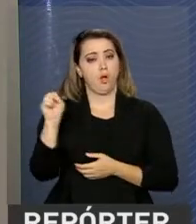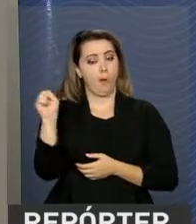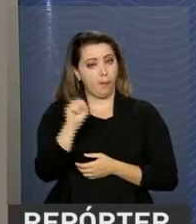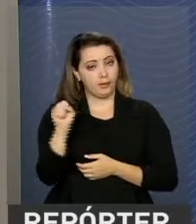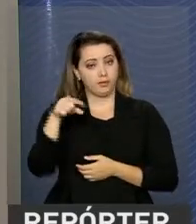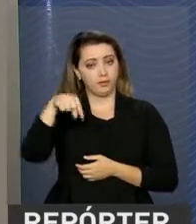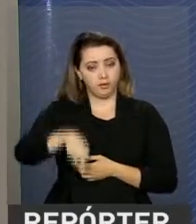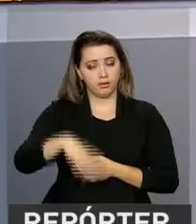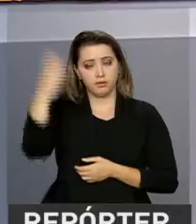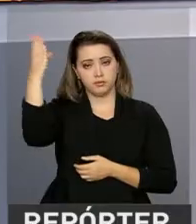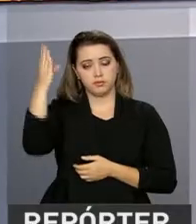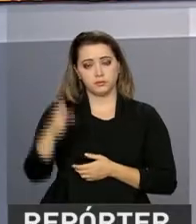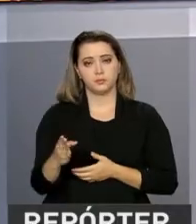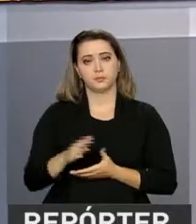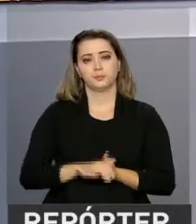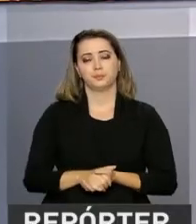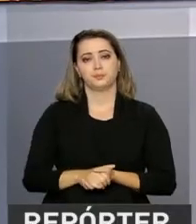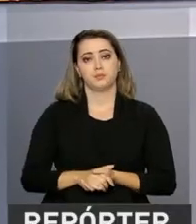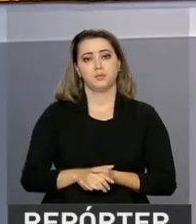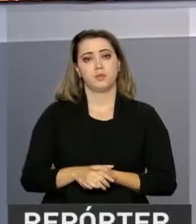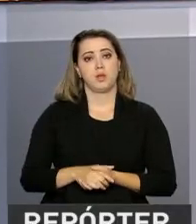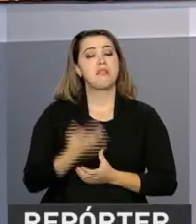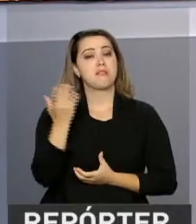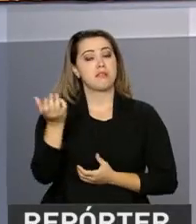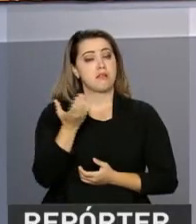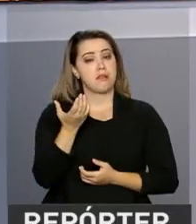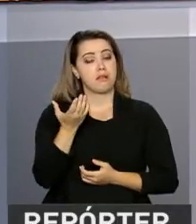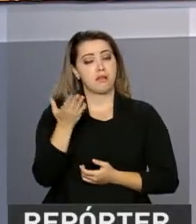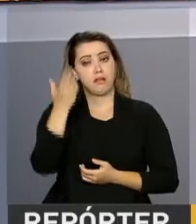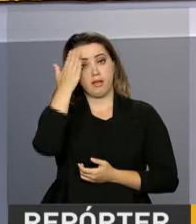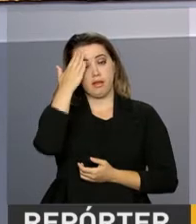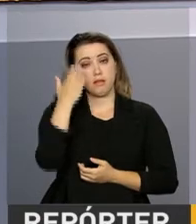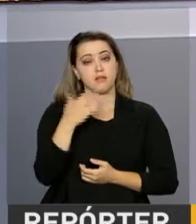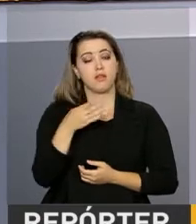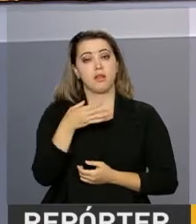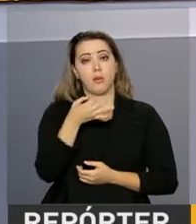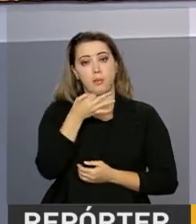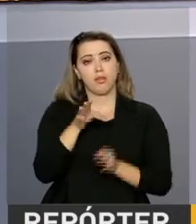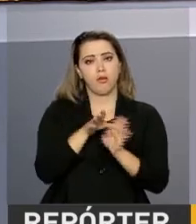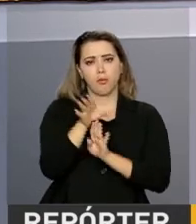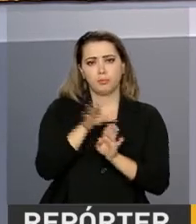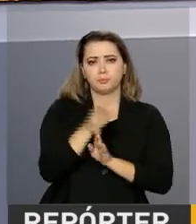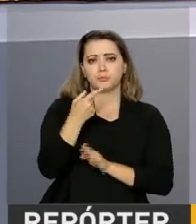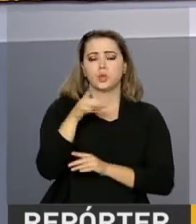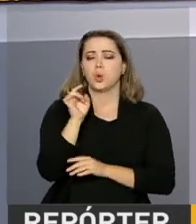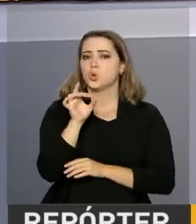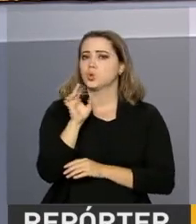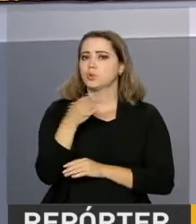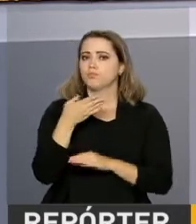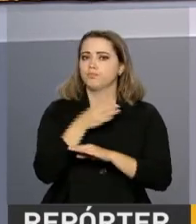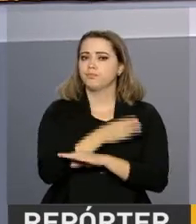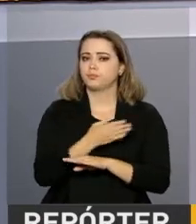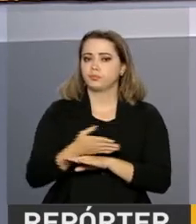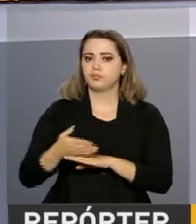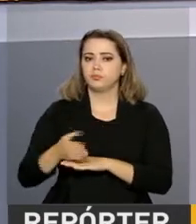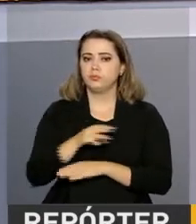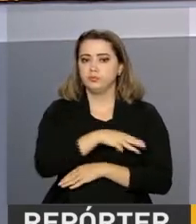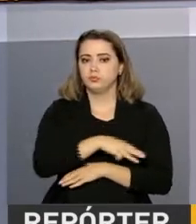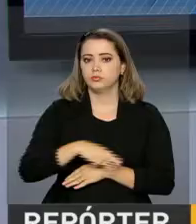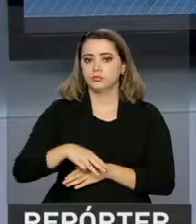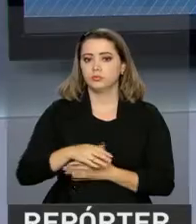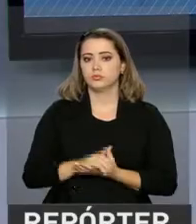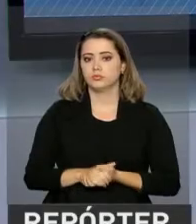vai ser aqui no Brasil. Para participar da consulta pública, basta acessar o site da Agência Nacional de Águas.